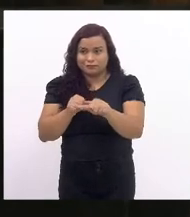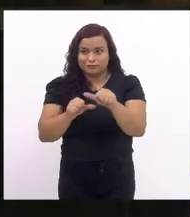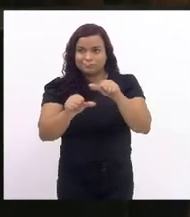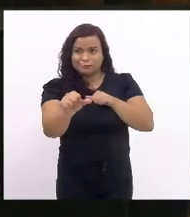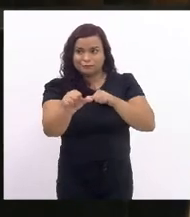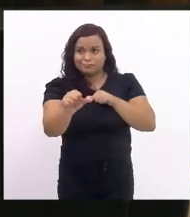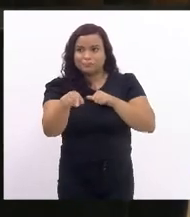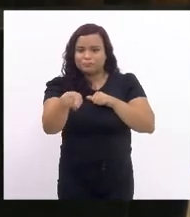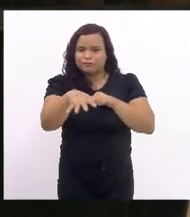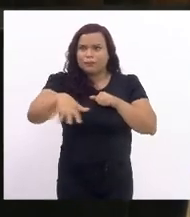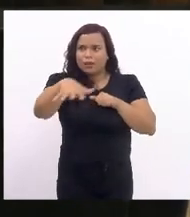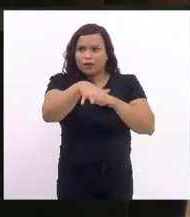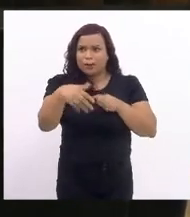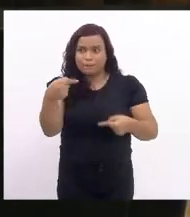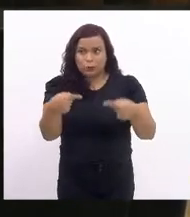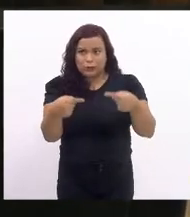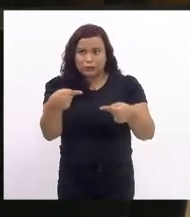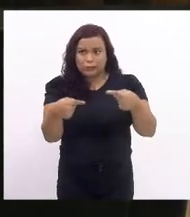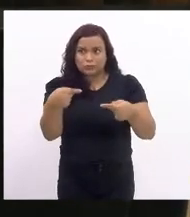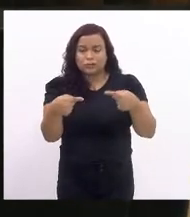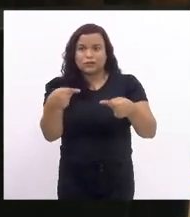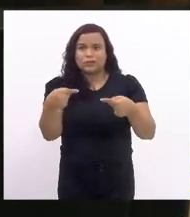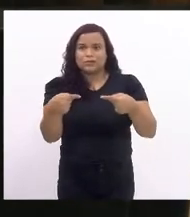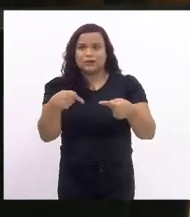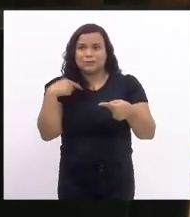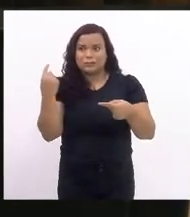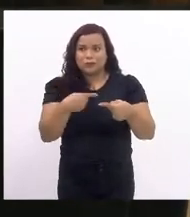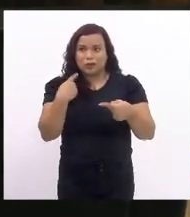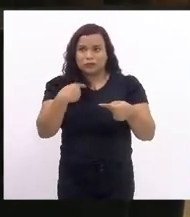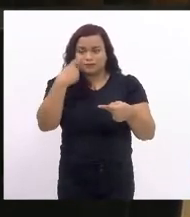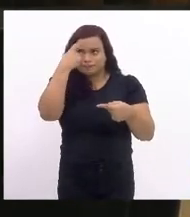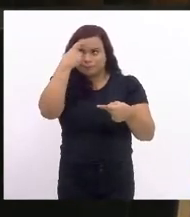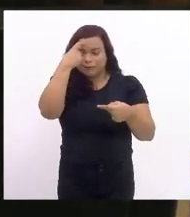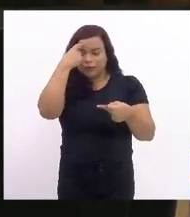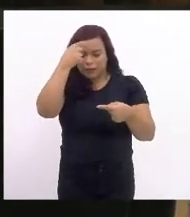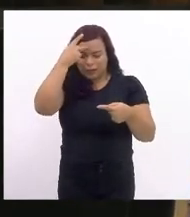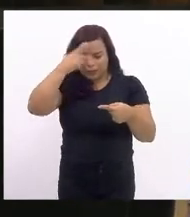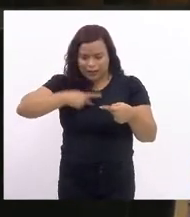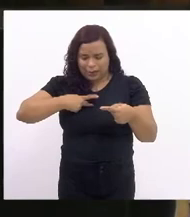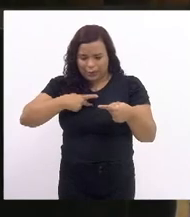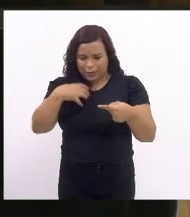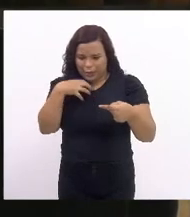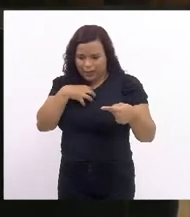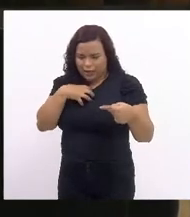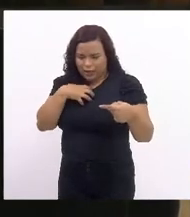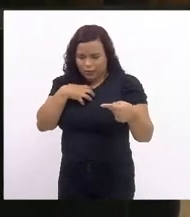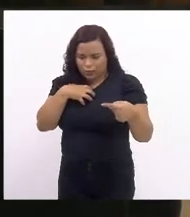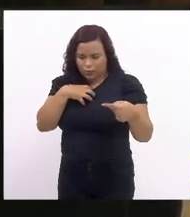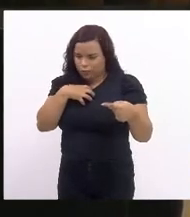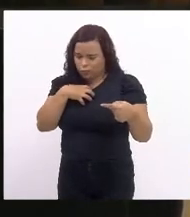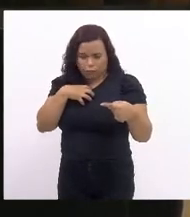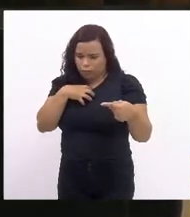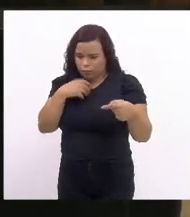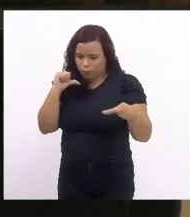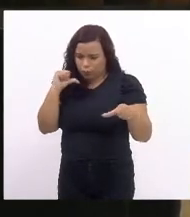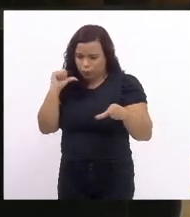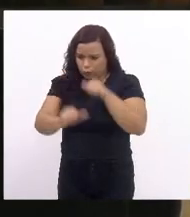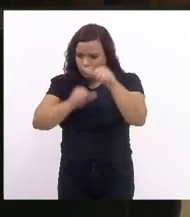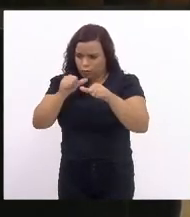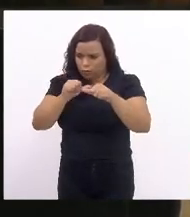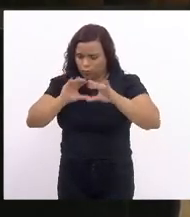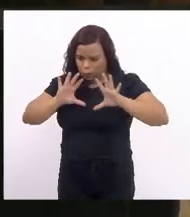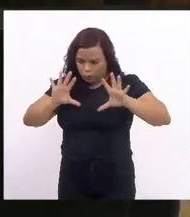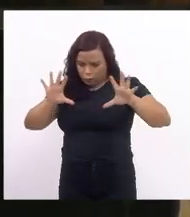político, quando deixamos o nosso eu para trabalhar o nós, deputada Marta Rocha, o